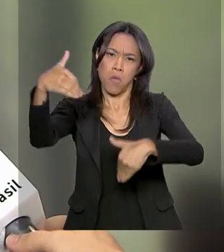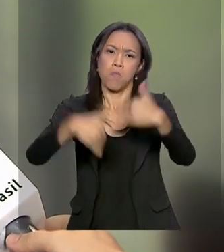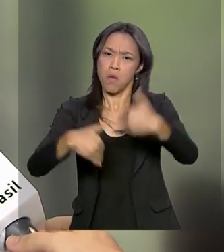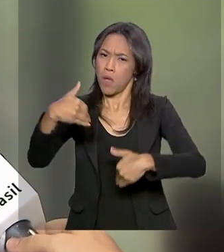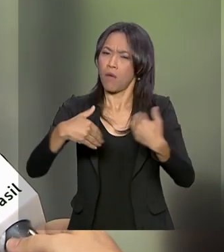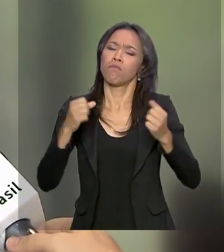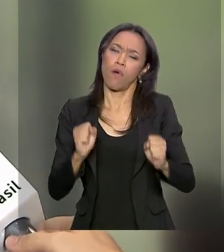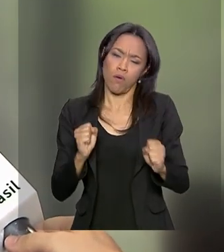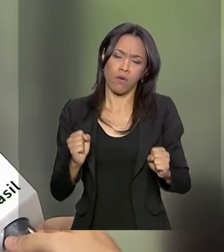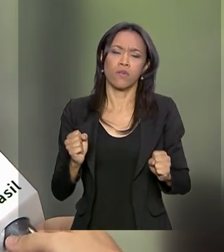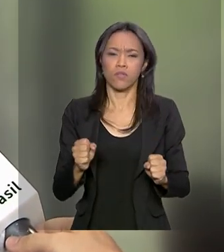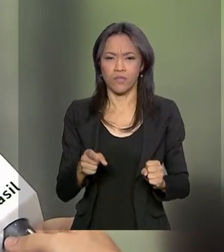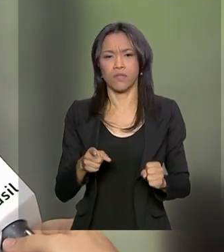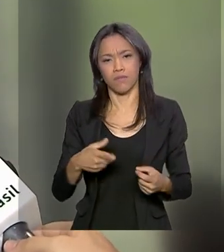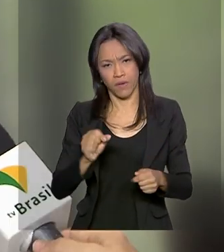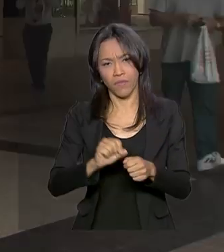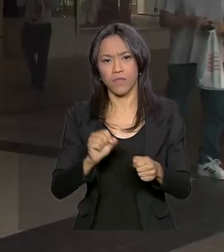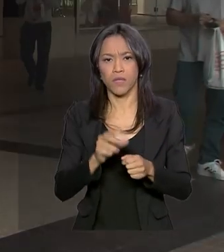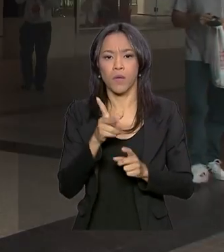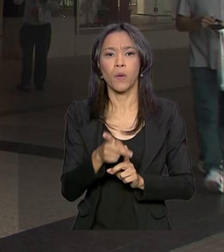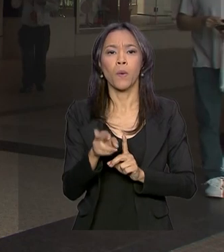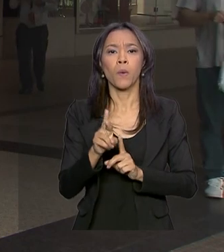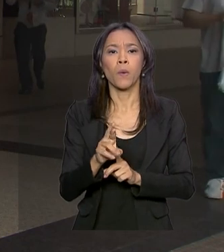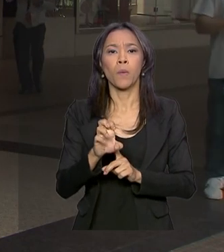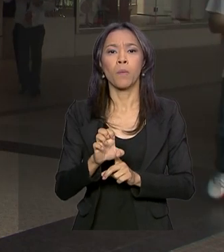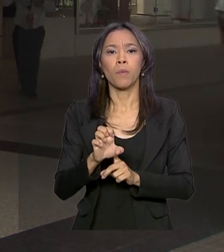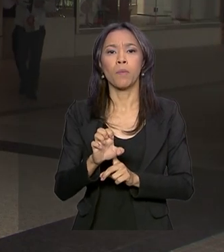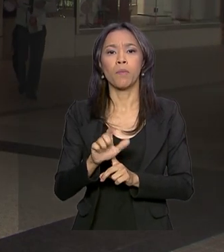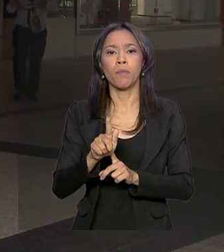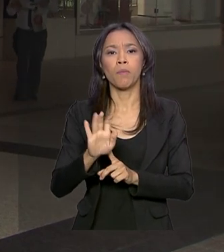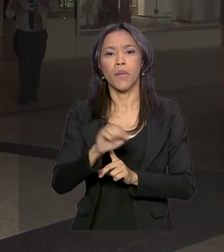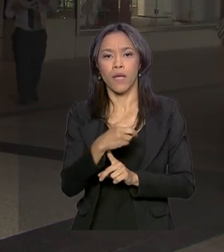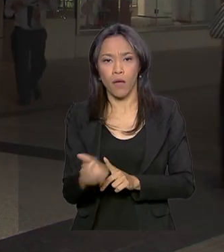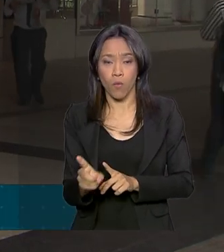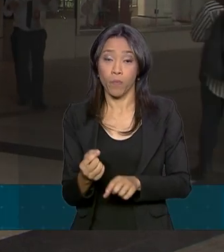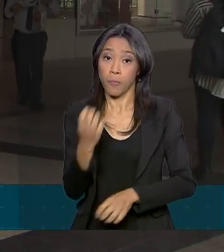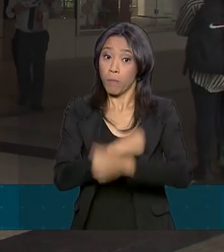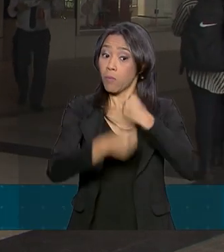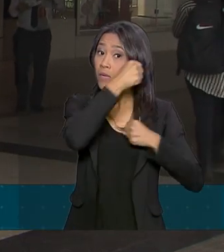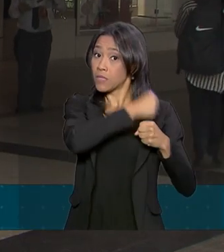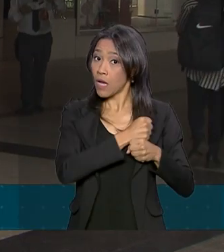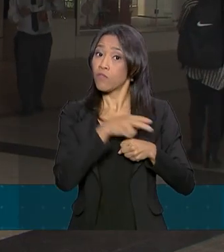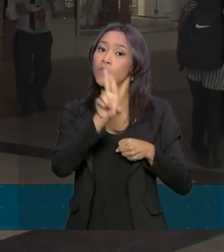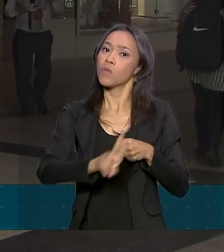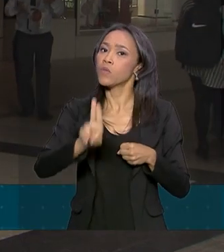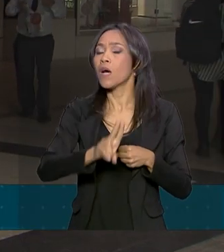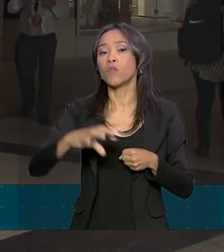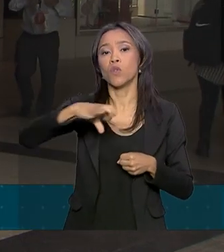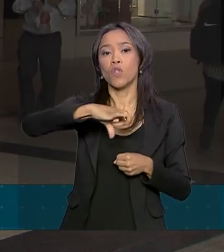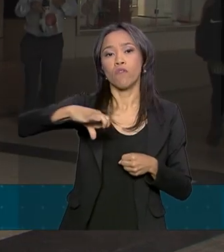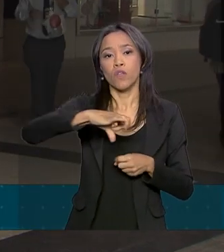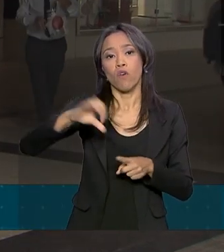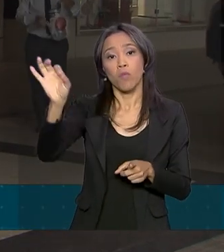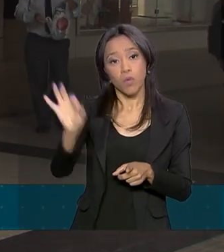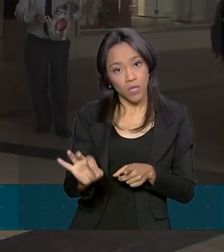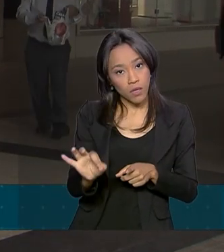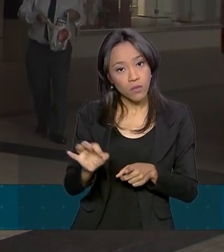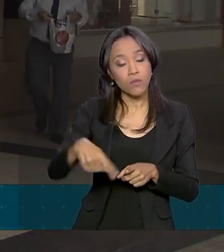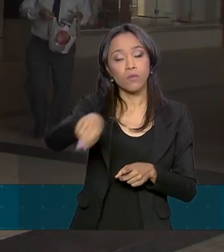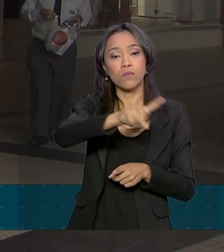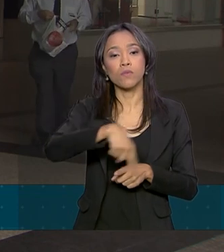e não tem desculpa para não fazer mais o pregão eletrônico. Ano passado, o pregão foi utilizado em 99% das